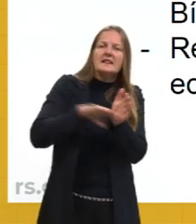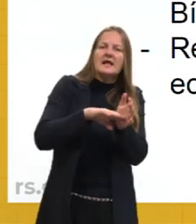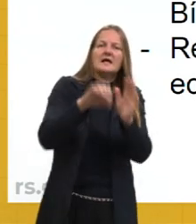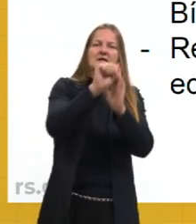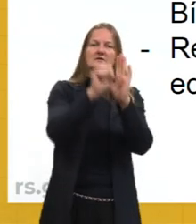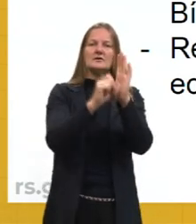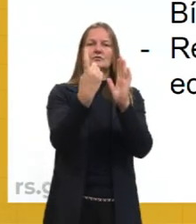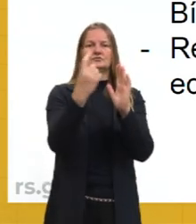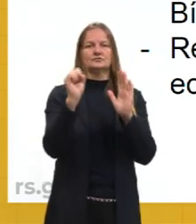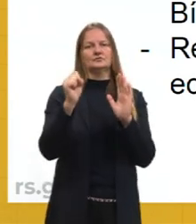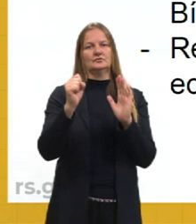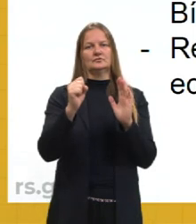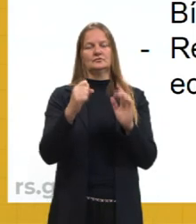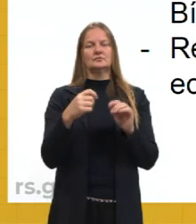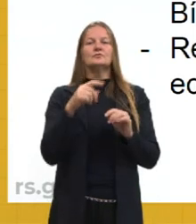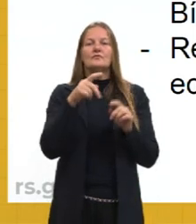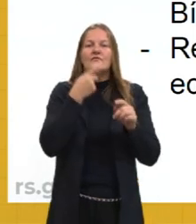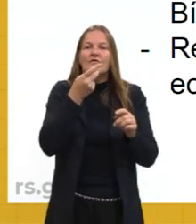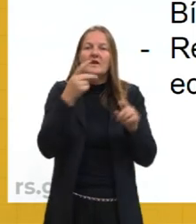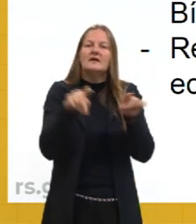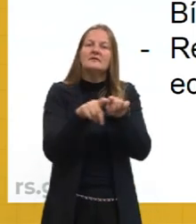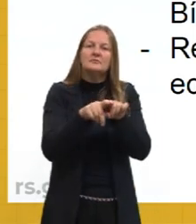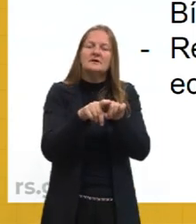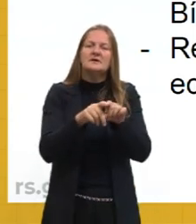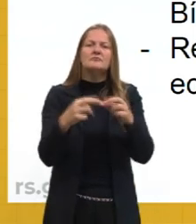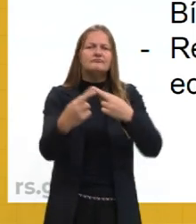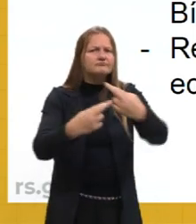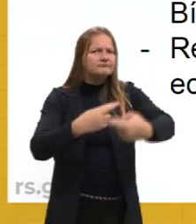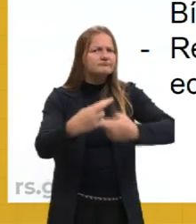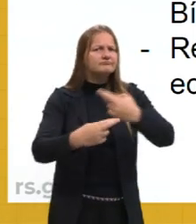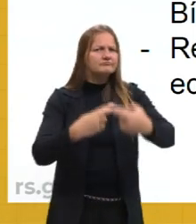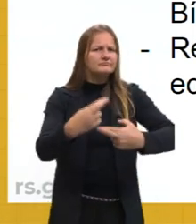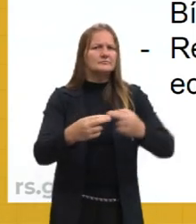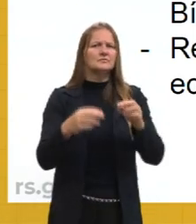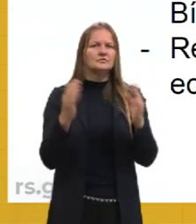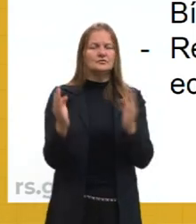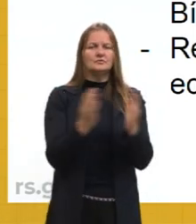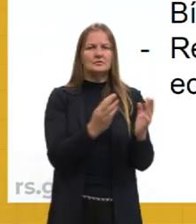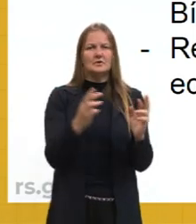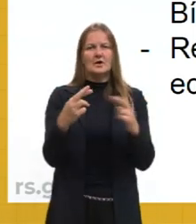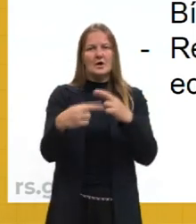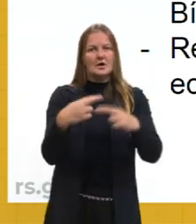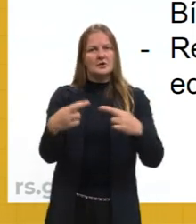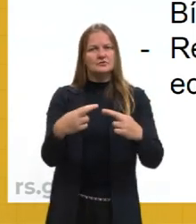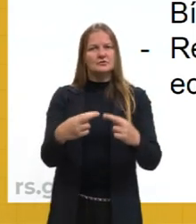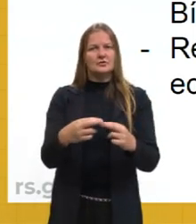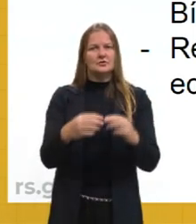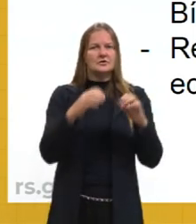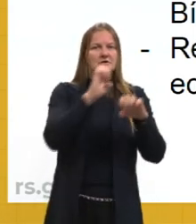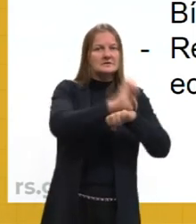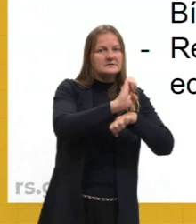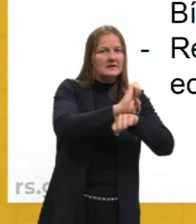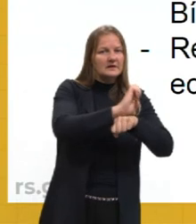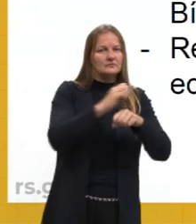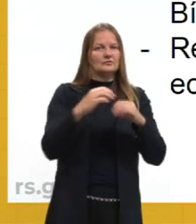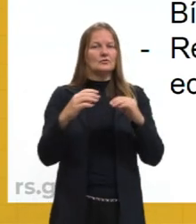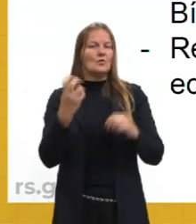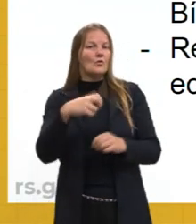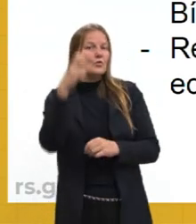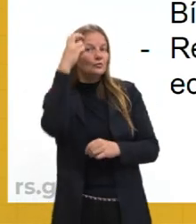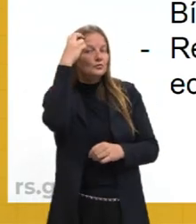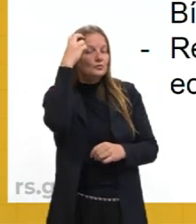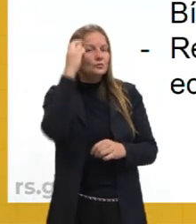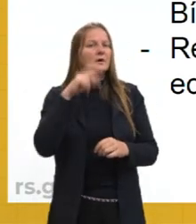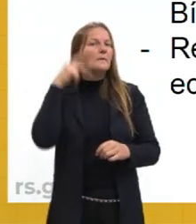XVIII. E a gente vai falar também sobre algumas relações entre a religião e o Estado, a cultura,